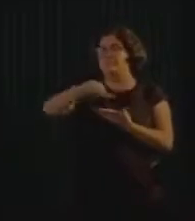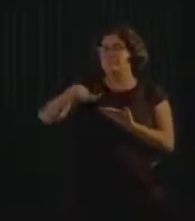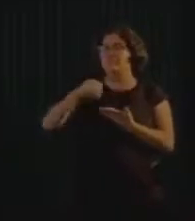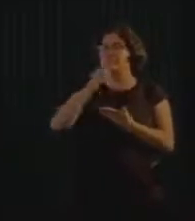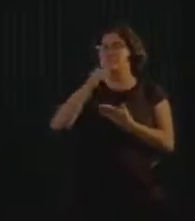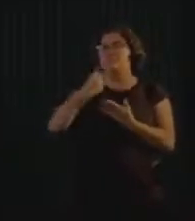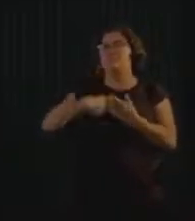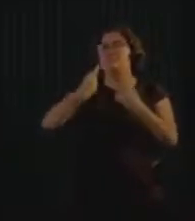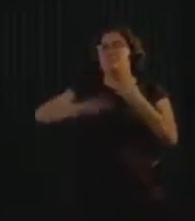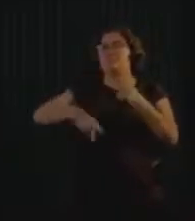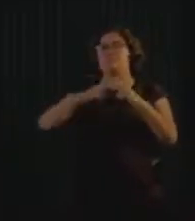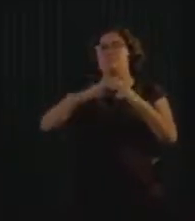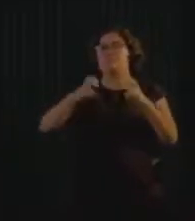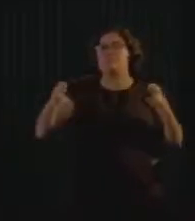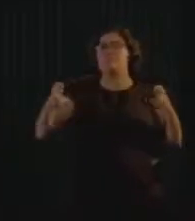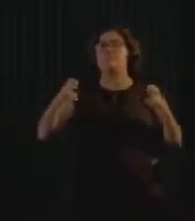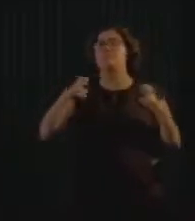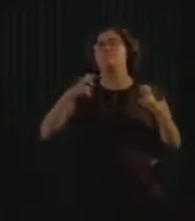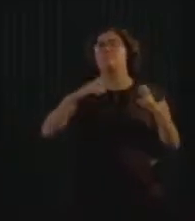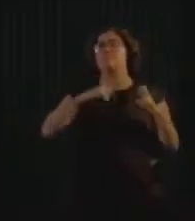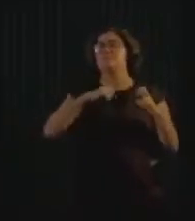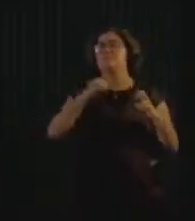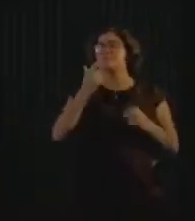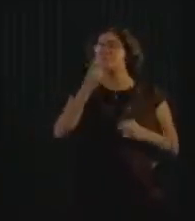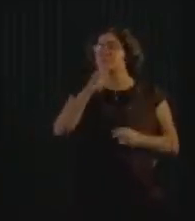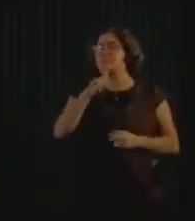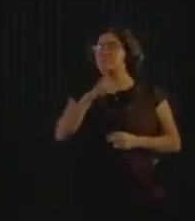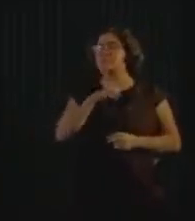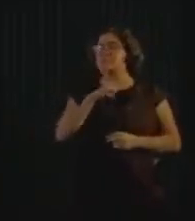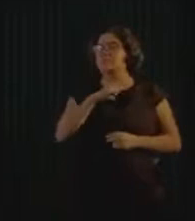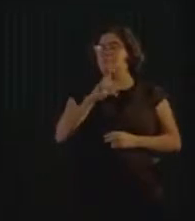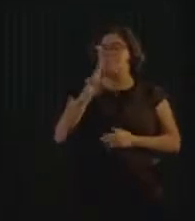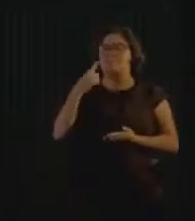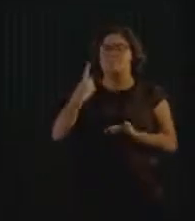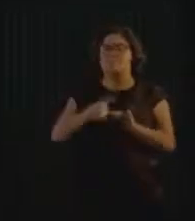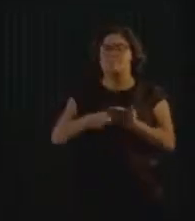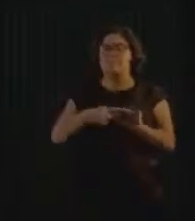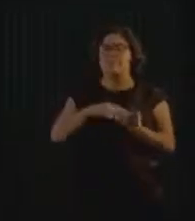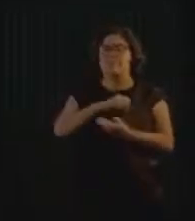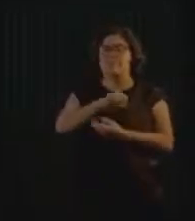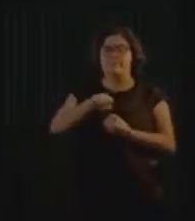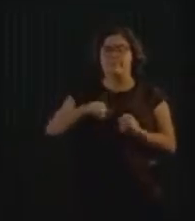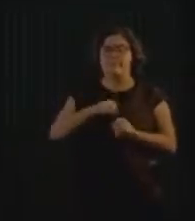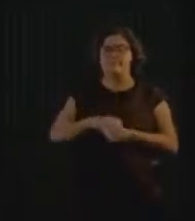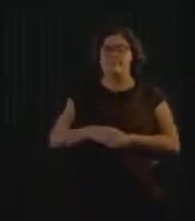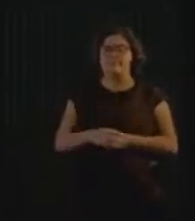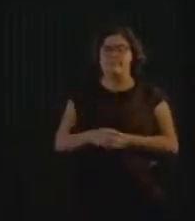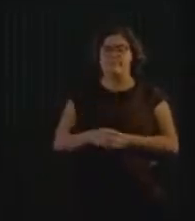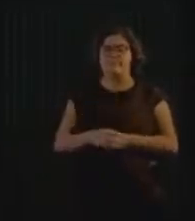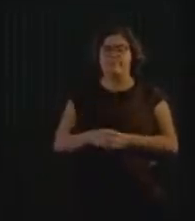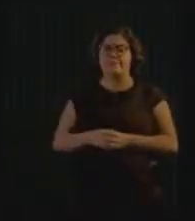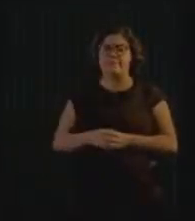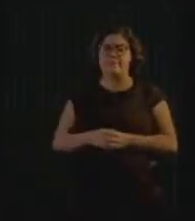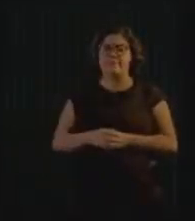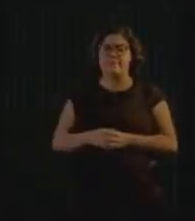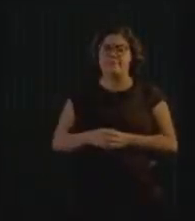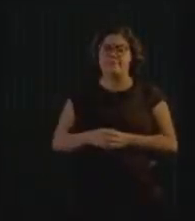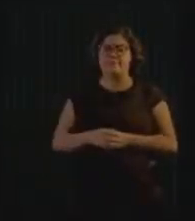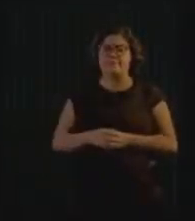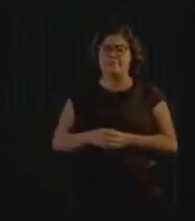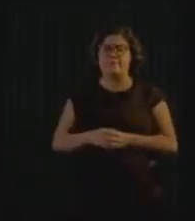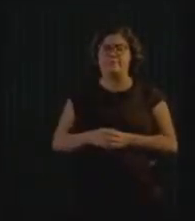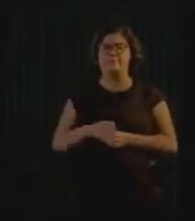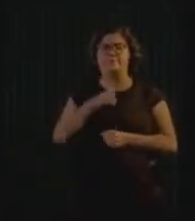cidade como Florianópolis, onde o seu principal ativo é um ativo ambiental, ter a sustentabilidade como